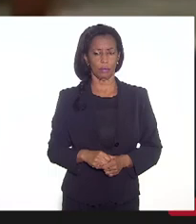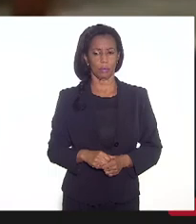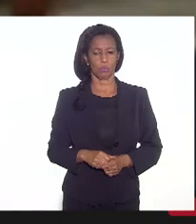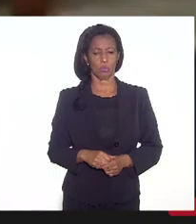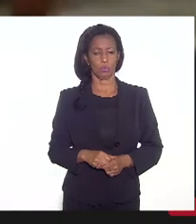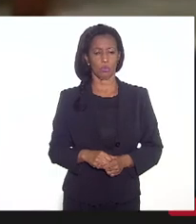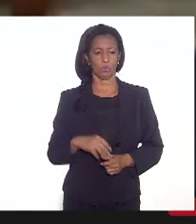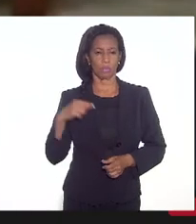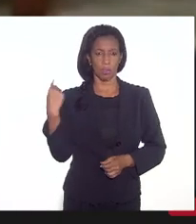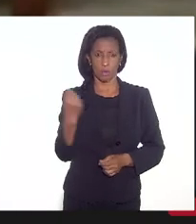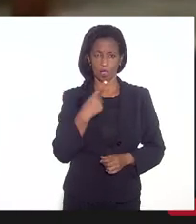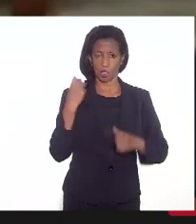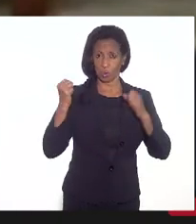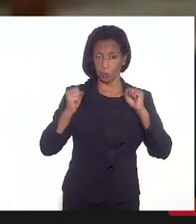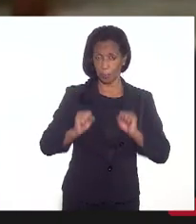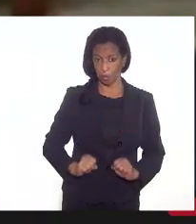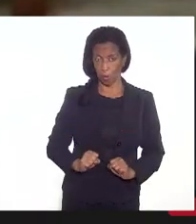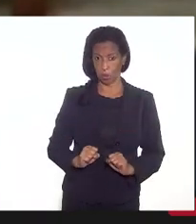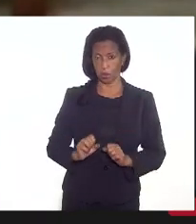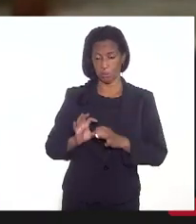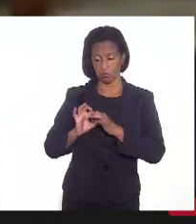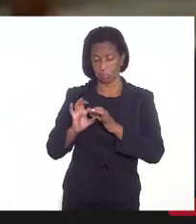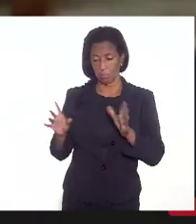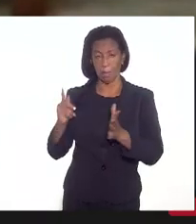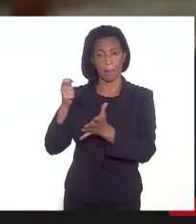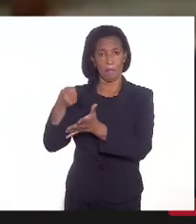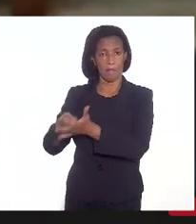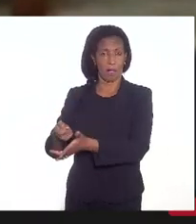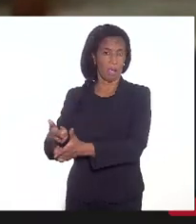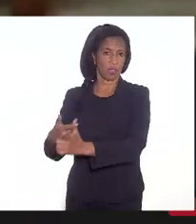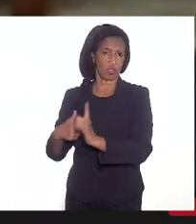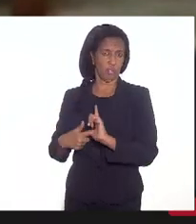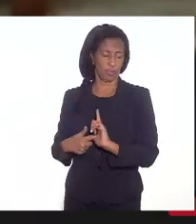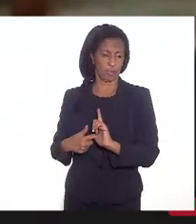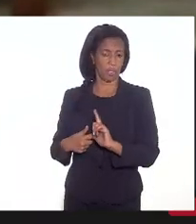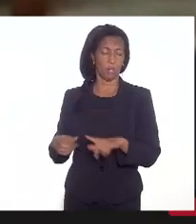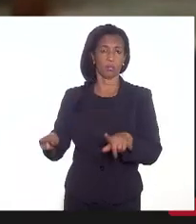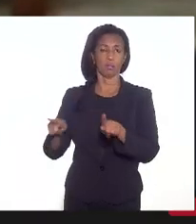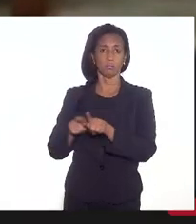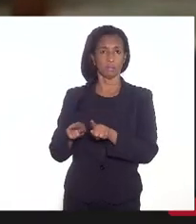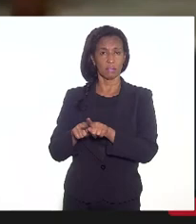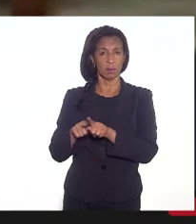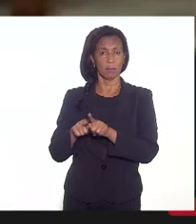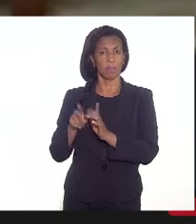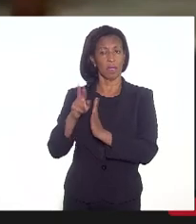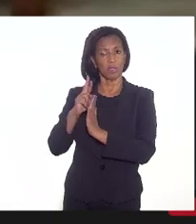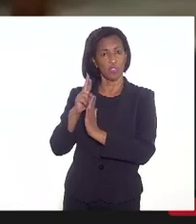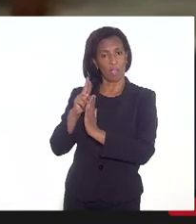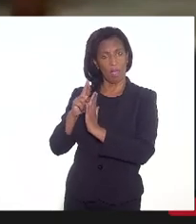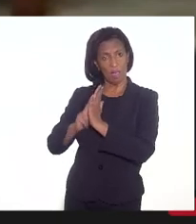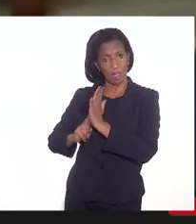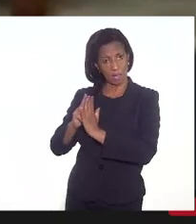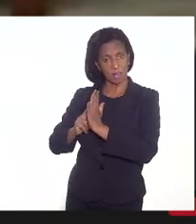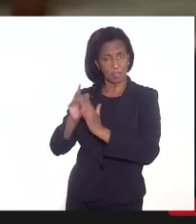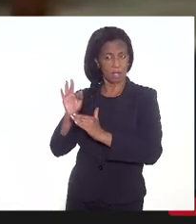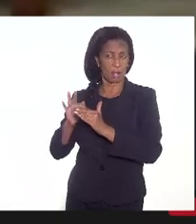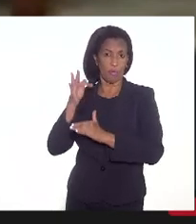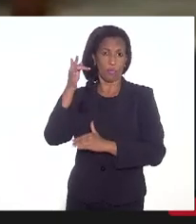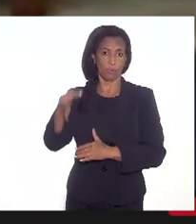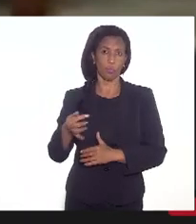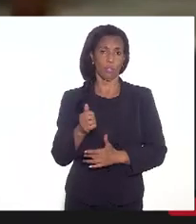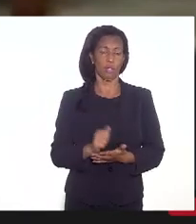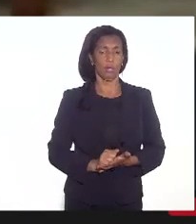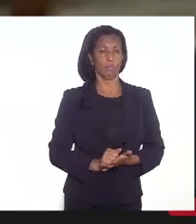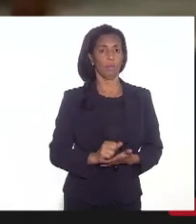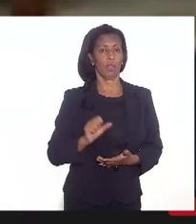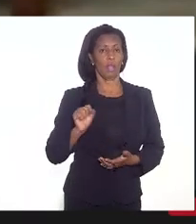que a gente possa dispor para pagar a dívida, inclusive de receita futura, como a gente está falando aqui do FPE,